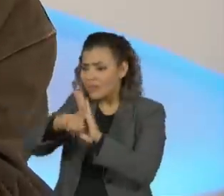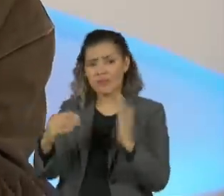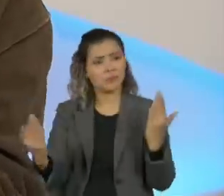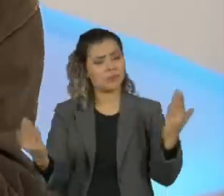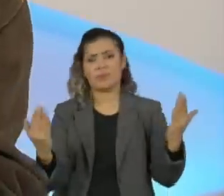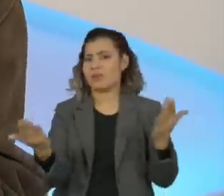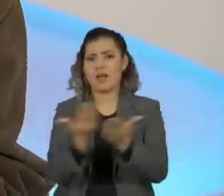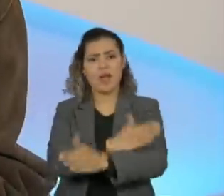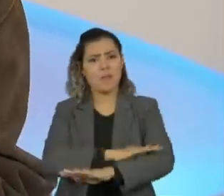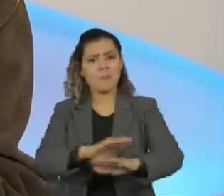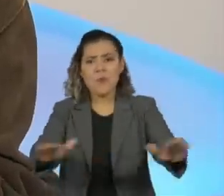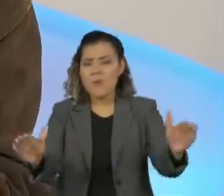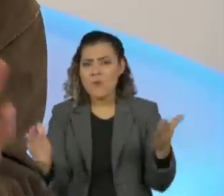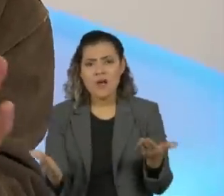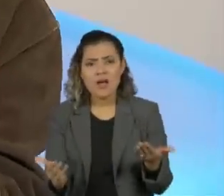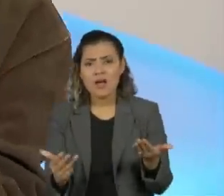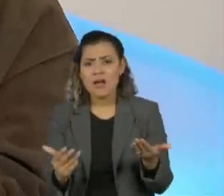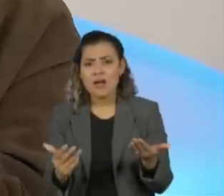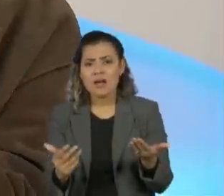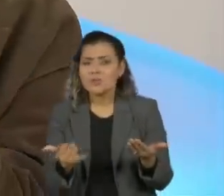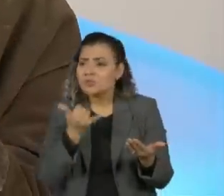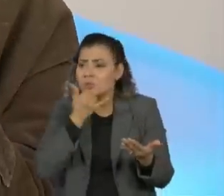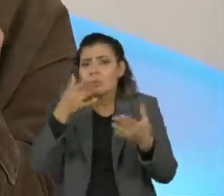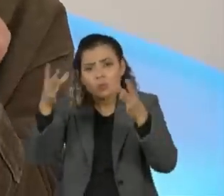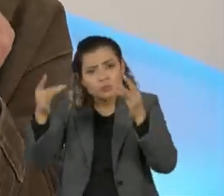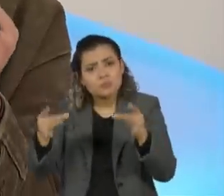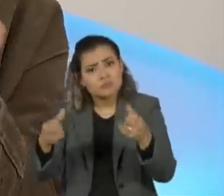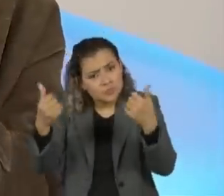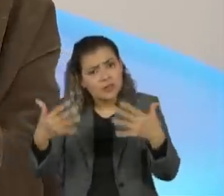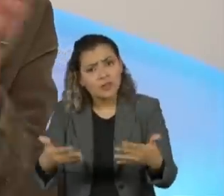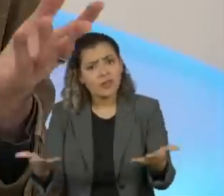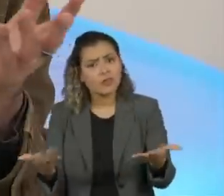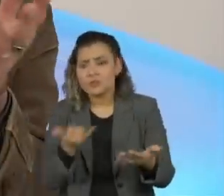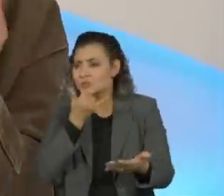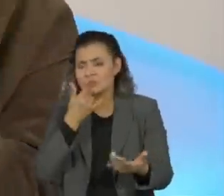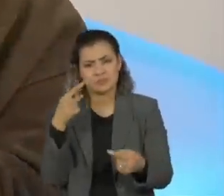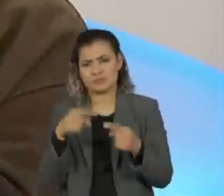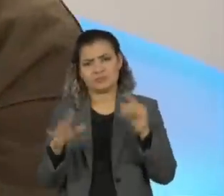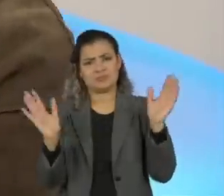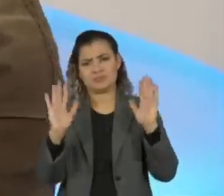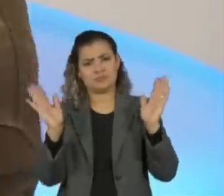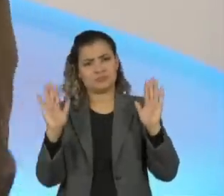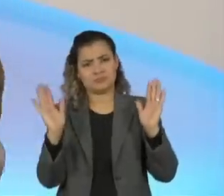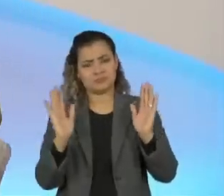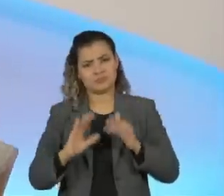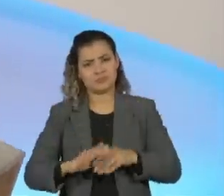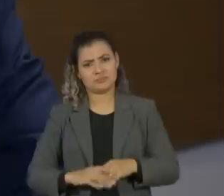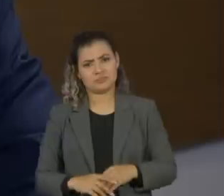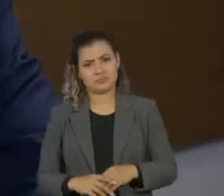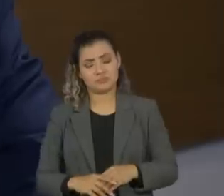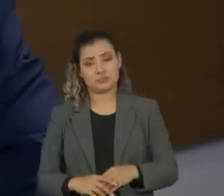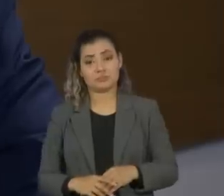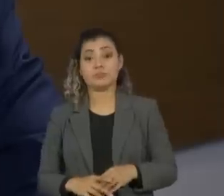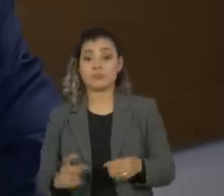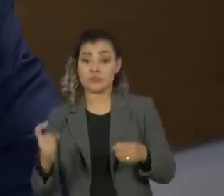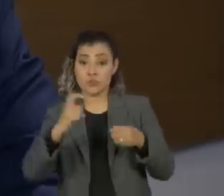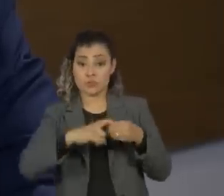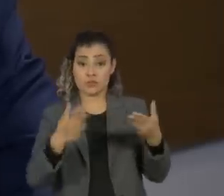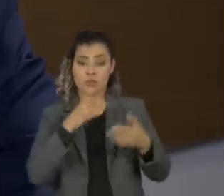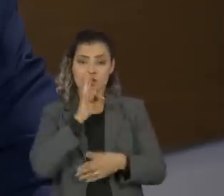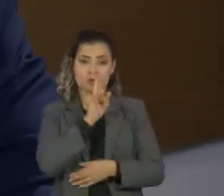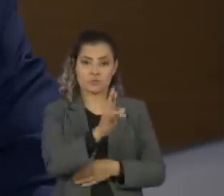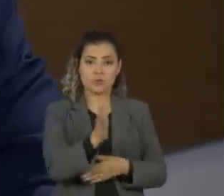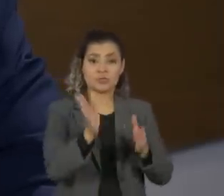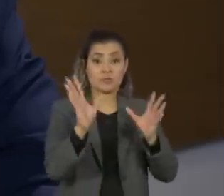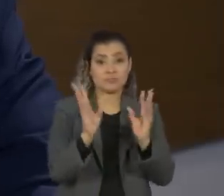eu estou, dentro dos fatos que eu expliquei, entendeu? Então, isso não tem o menor cabimento. Retomando uma resposta, agora, desculpa, acho